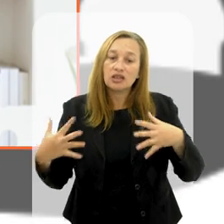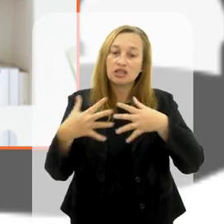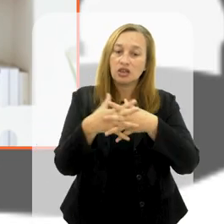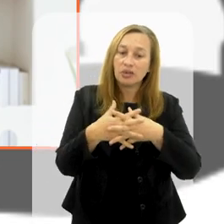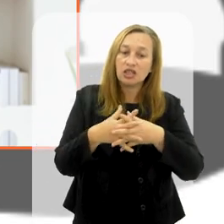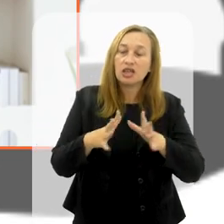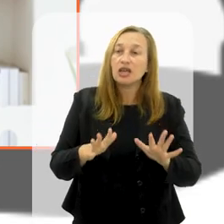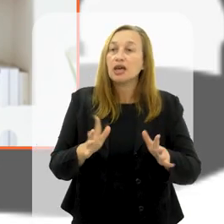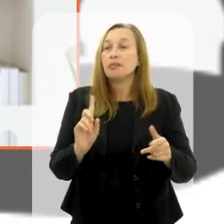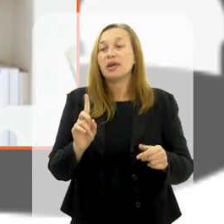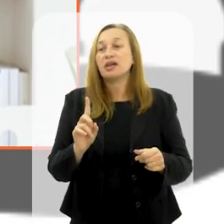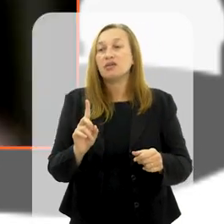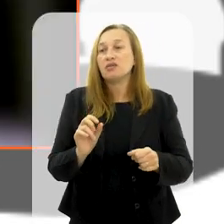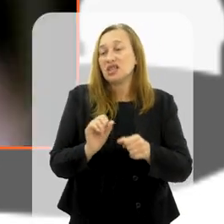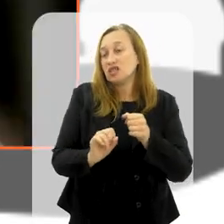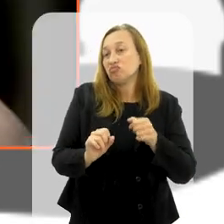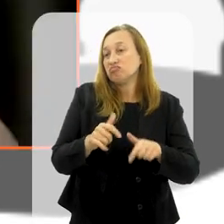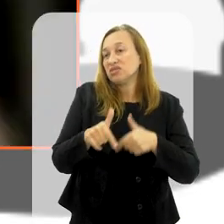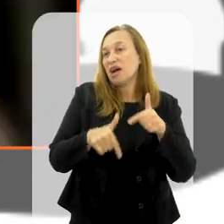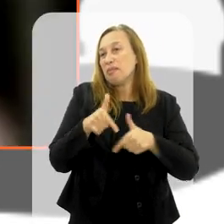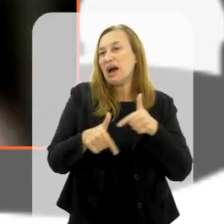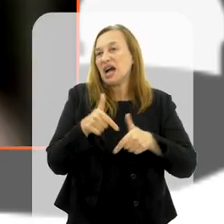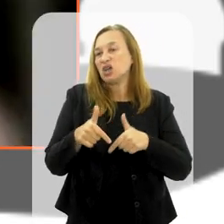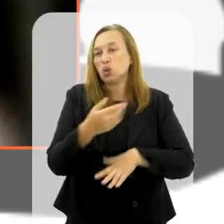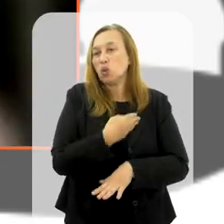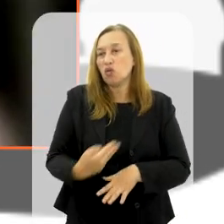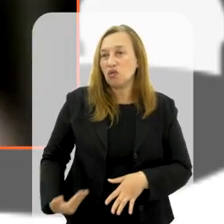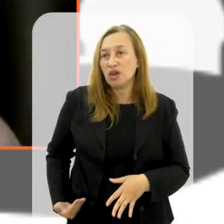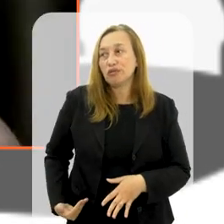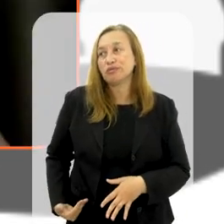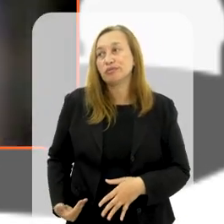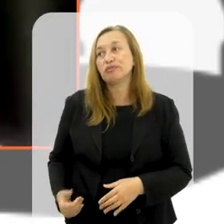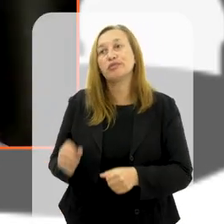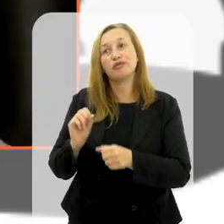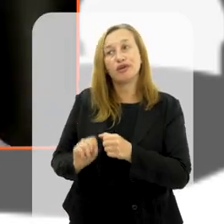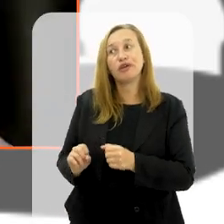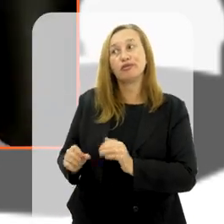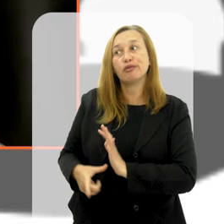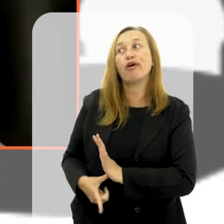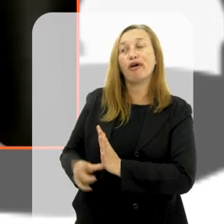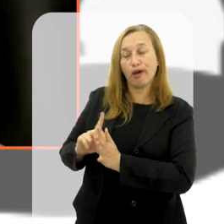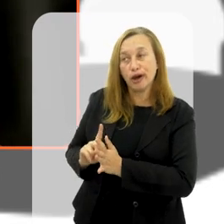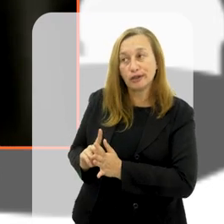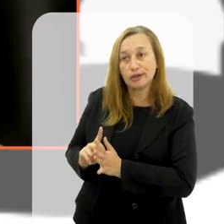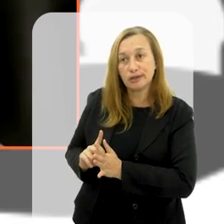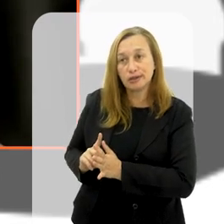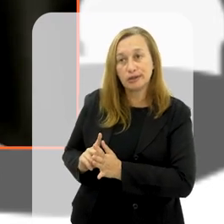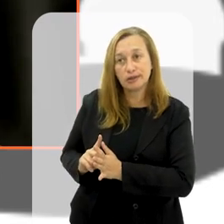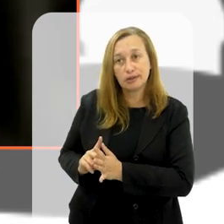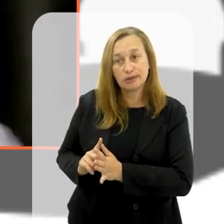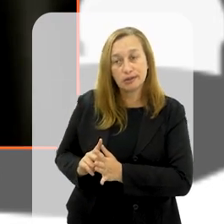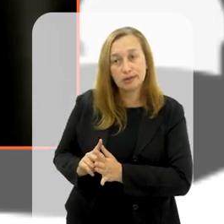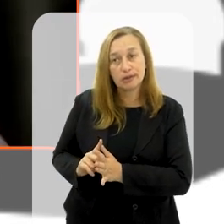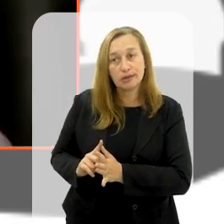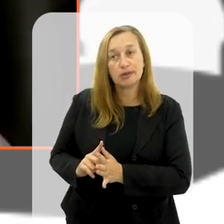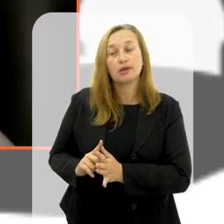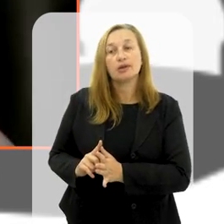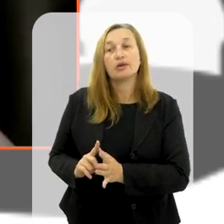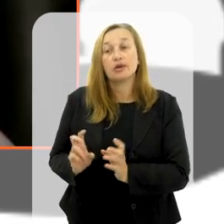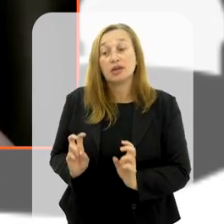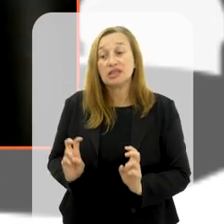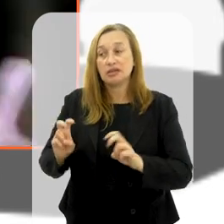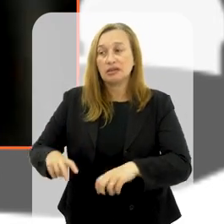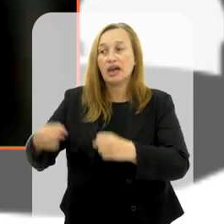grupos de engajamento, e para não fazer um trabalho que o governo deveria ter feito, vamos dizer assim, o governo que se seguiu